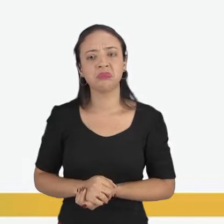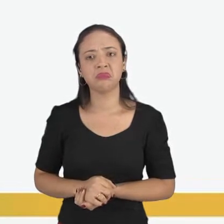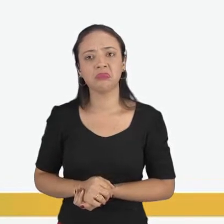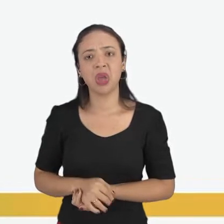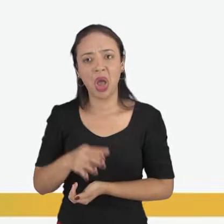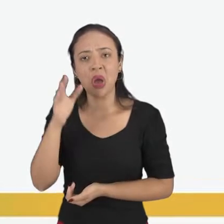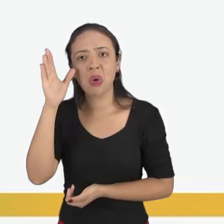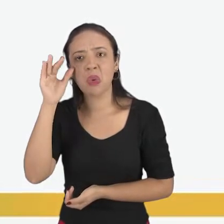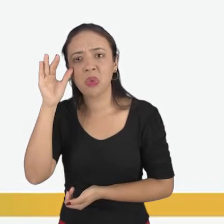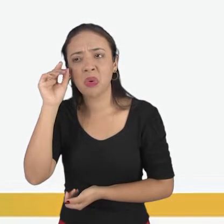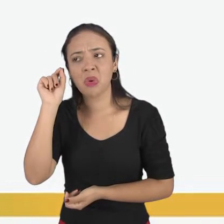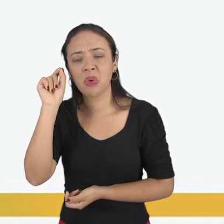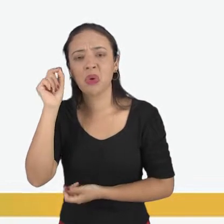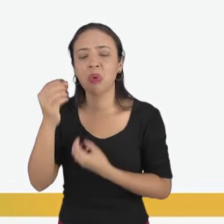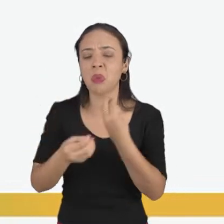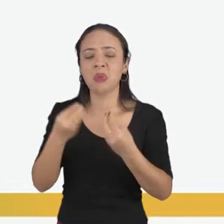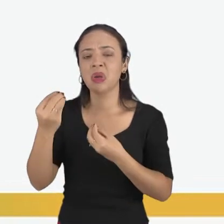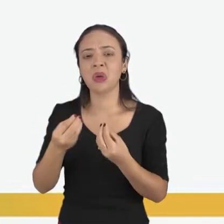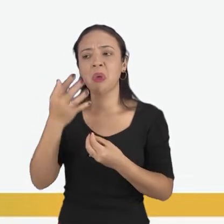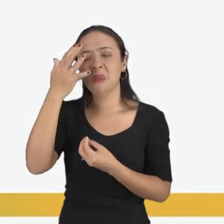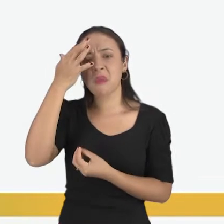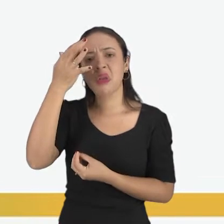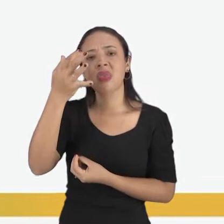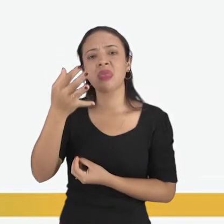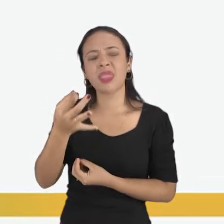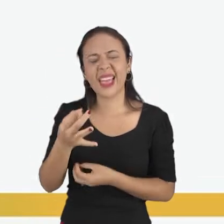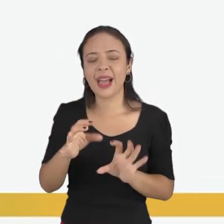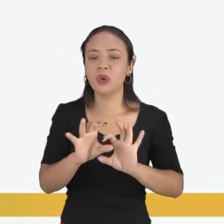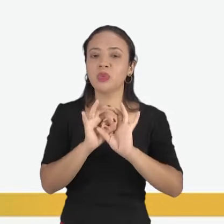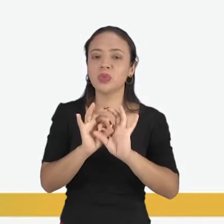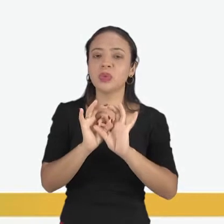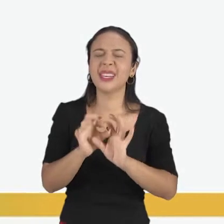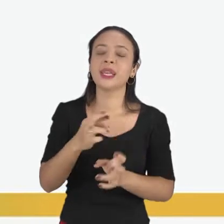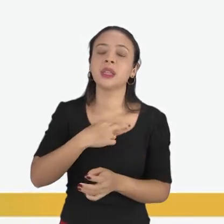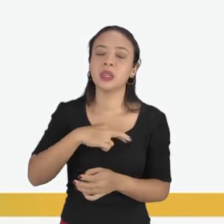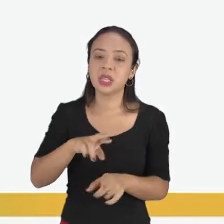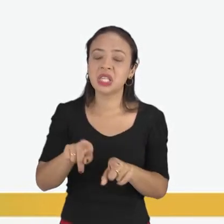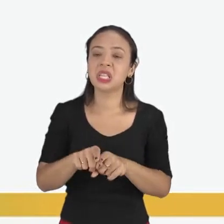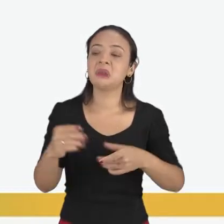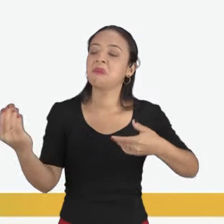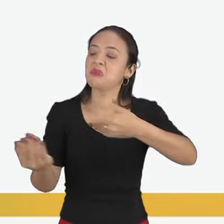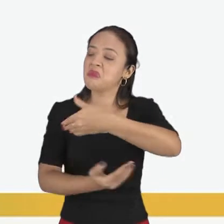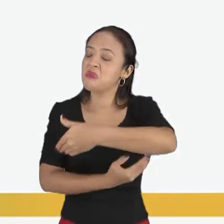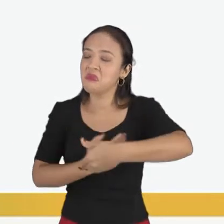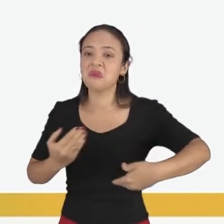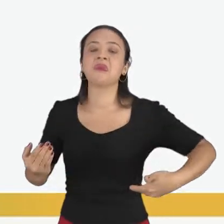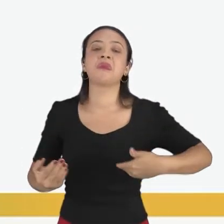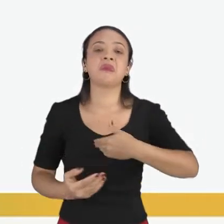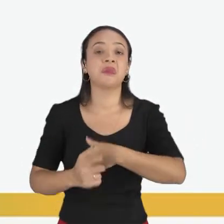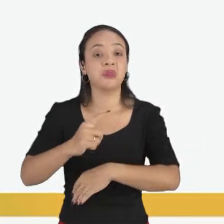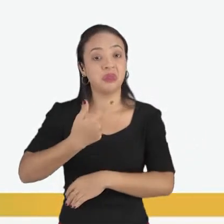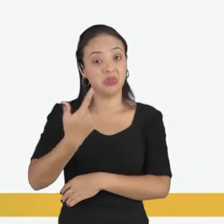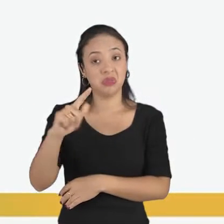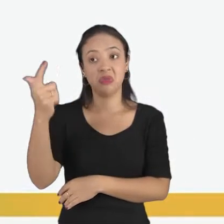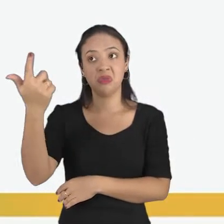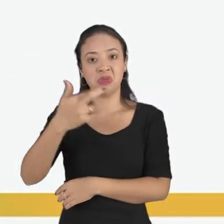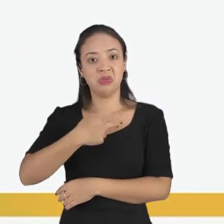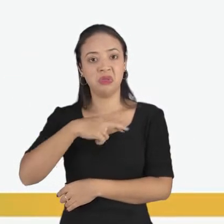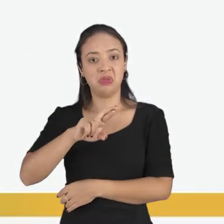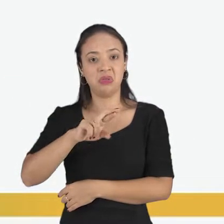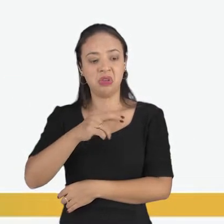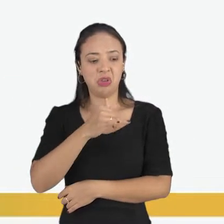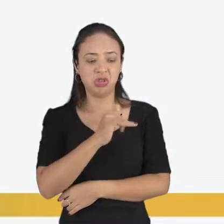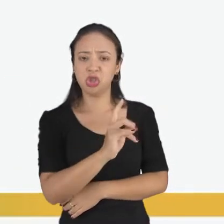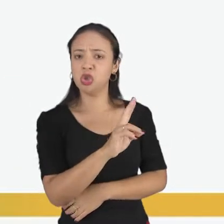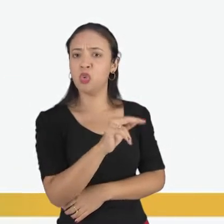entenderem, conceberem, pregam a unidade das religiões, o diálogo entre as religiões. Eles não dizem que a religião deles é melhor